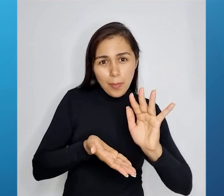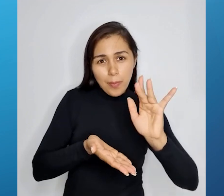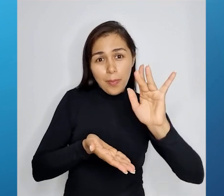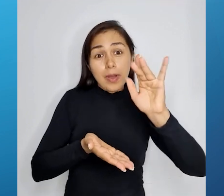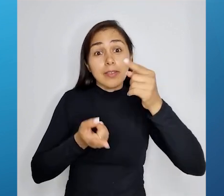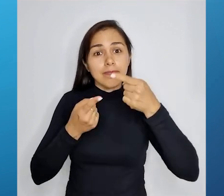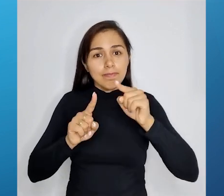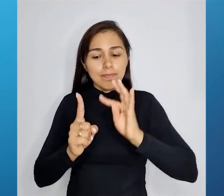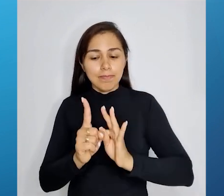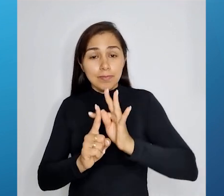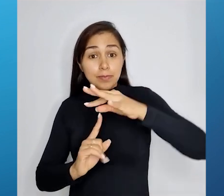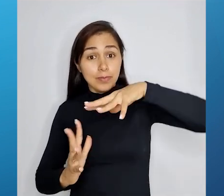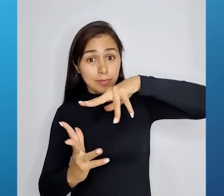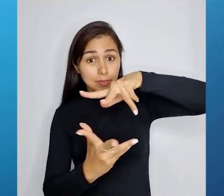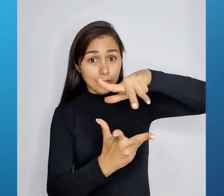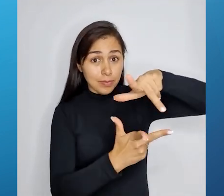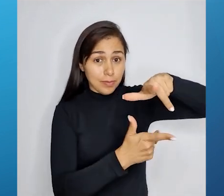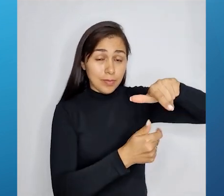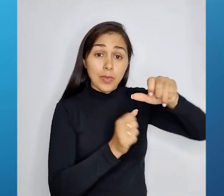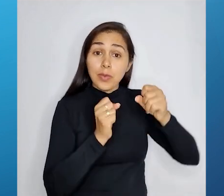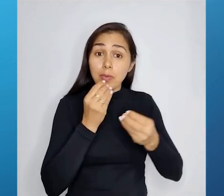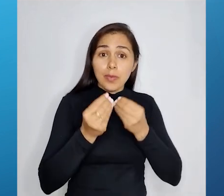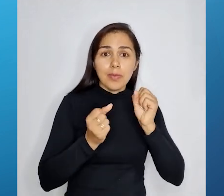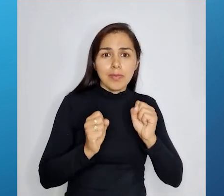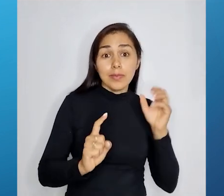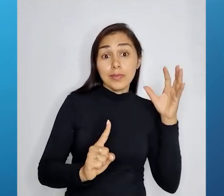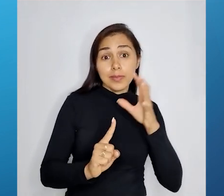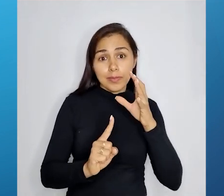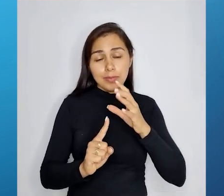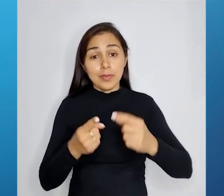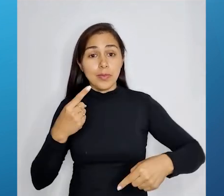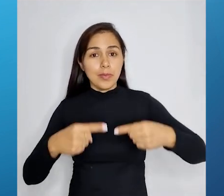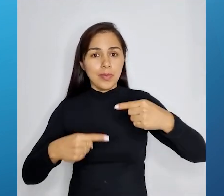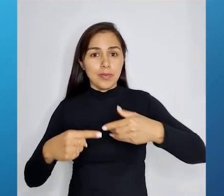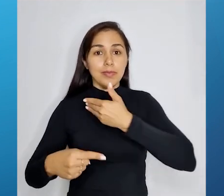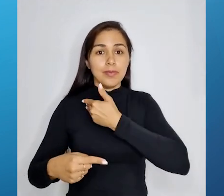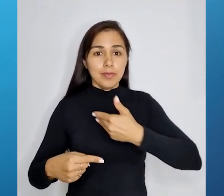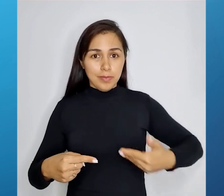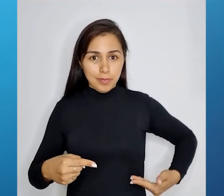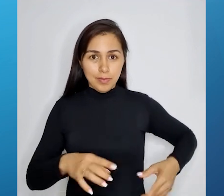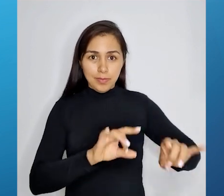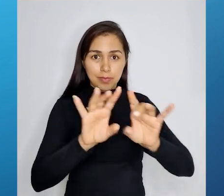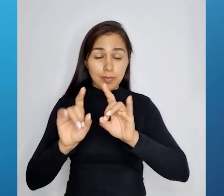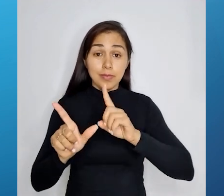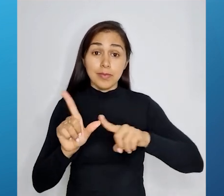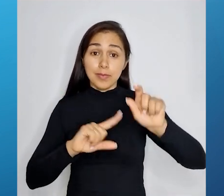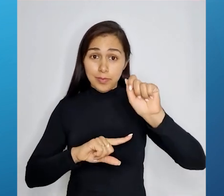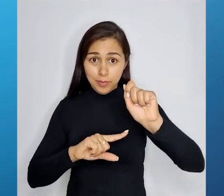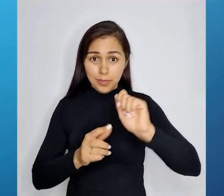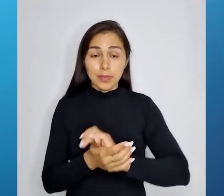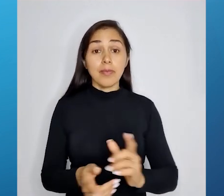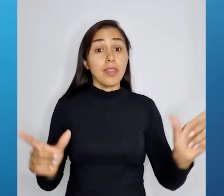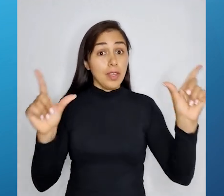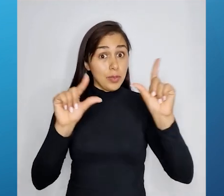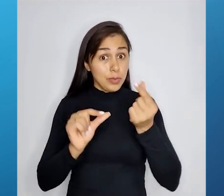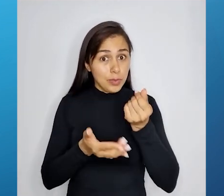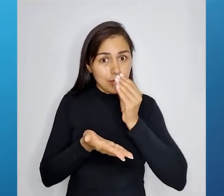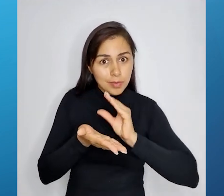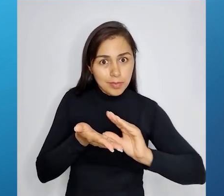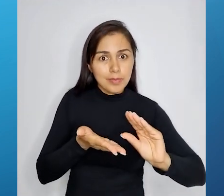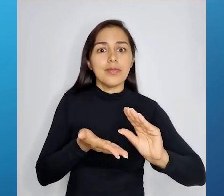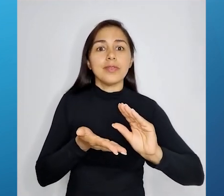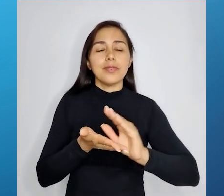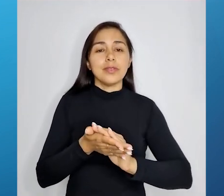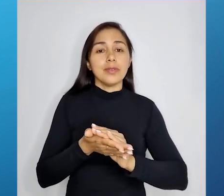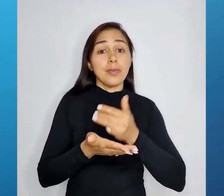estufa podem ser influenciadas por políticas governamentais específicas? Letra A. Reduzindo os subsídios para